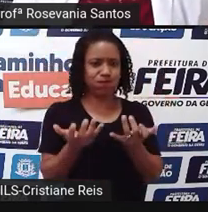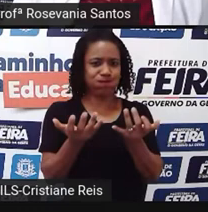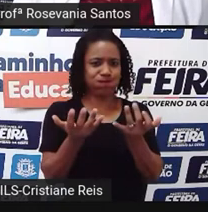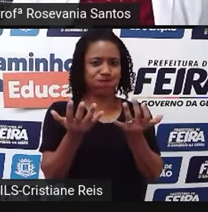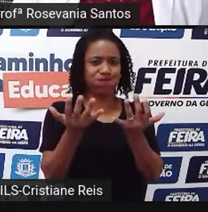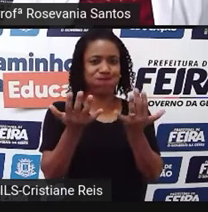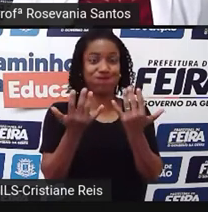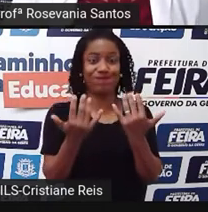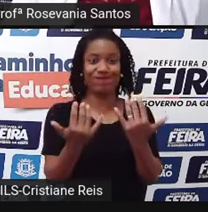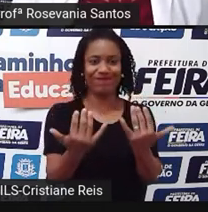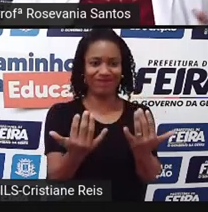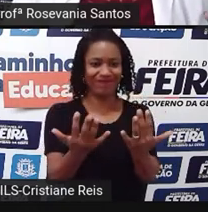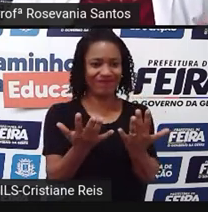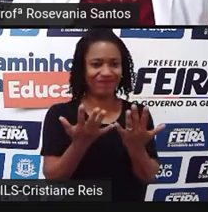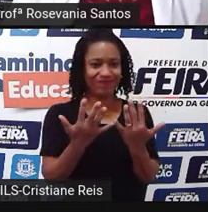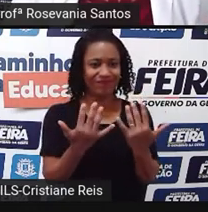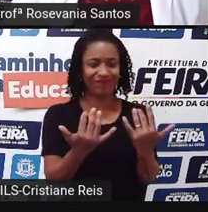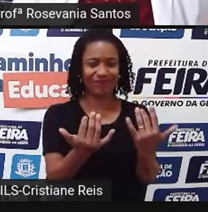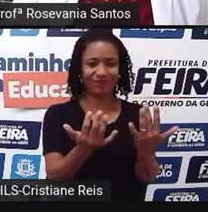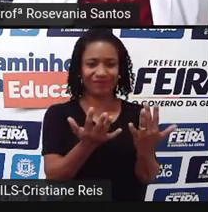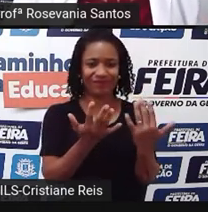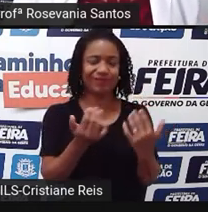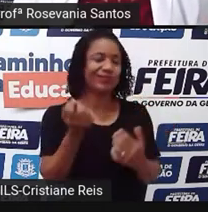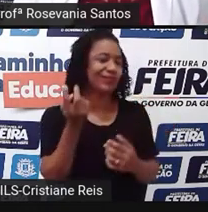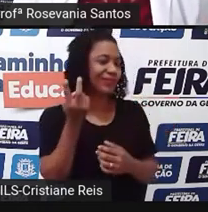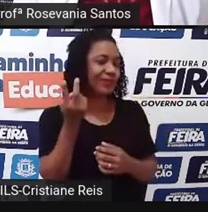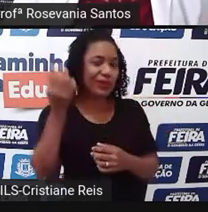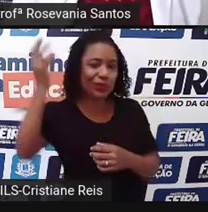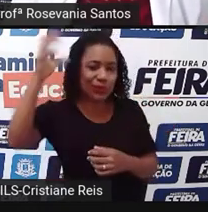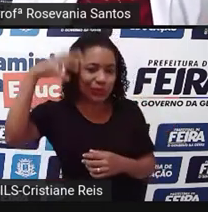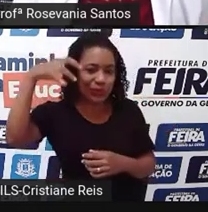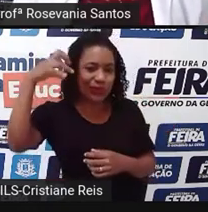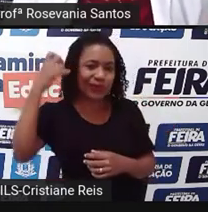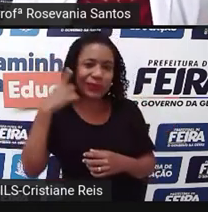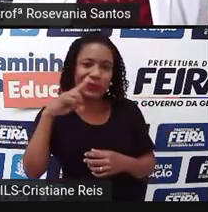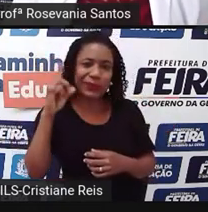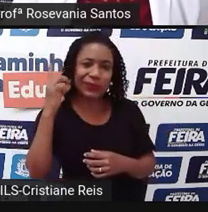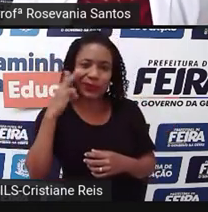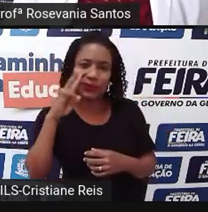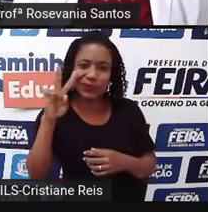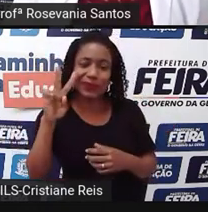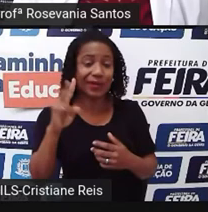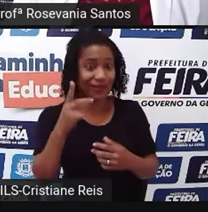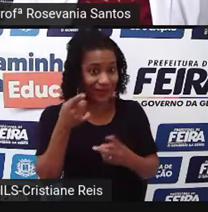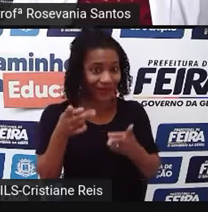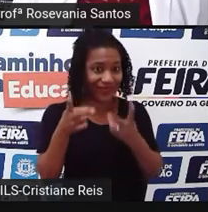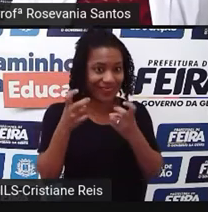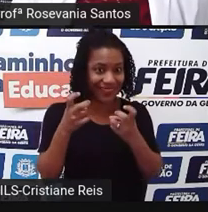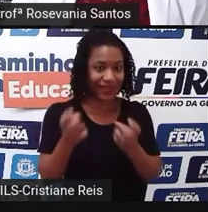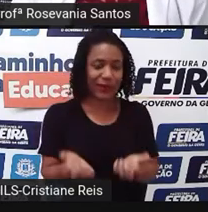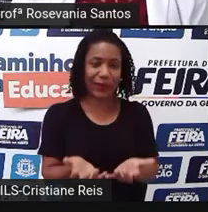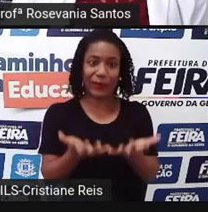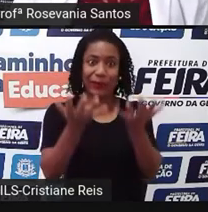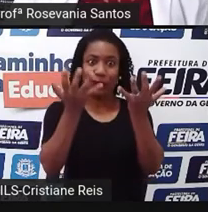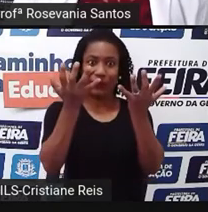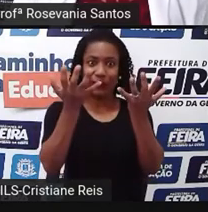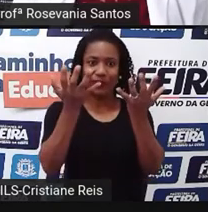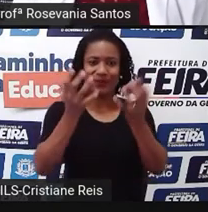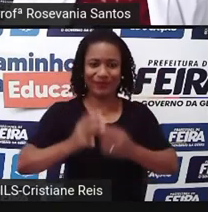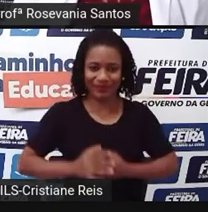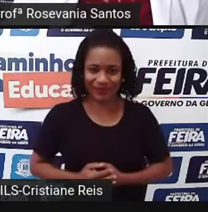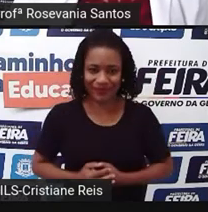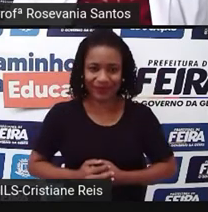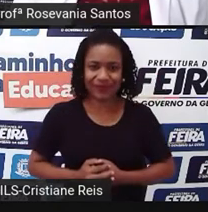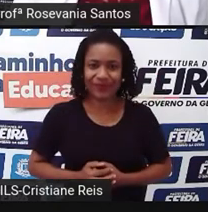muito seca, percebe que por dois dias de chuva a diferença já faz, a diferença que já faz, né, na paisagem. Bom, a